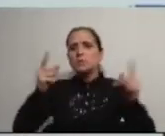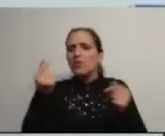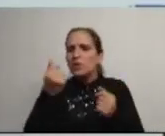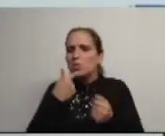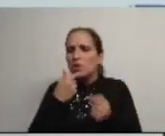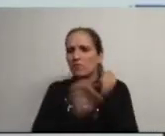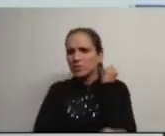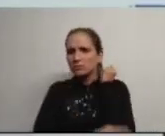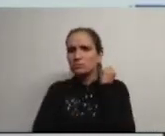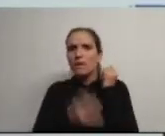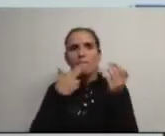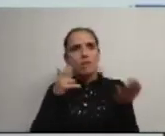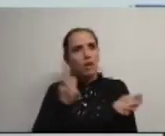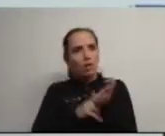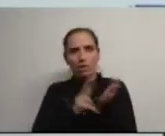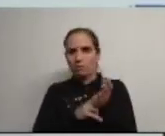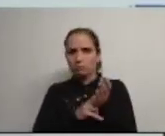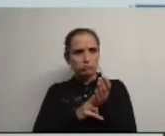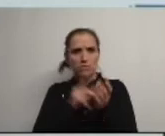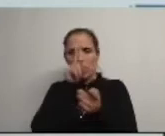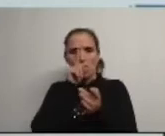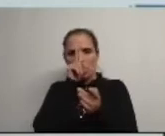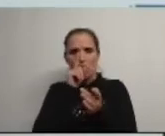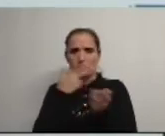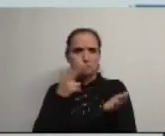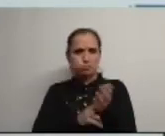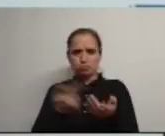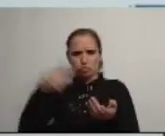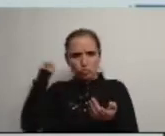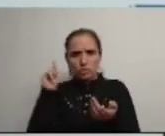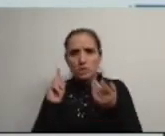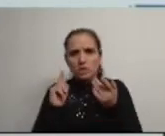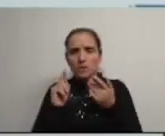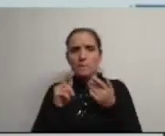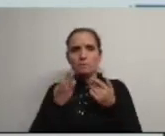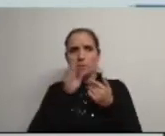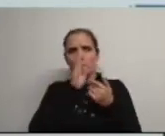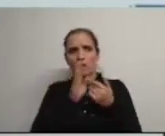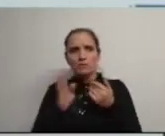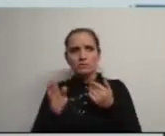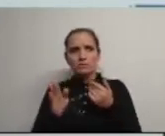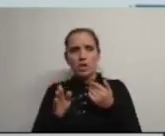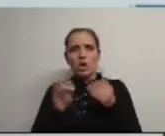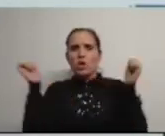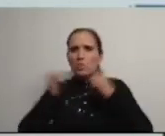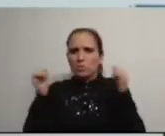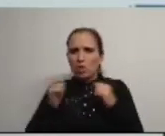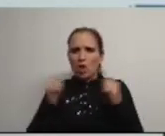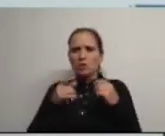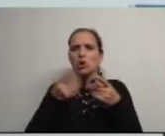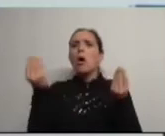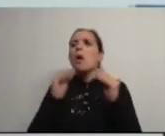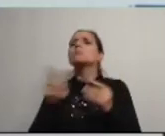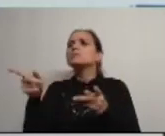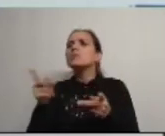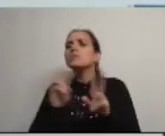mais uma vez a realidade parece insistir em desmenti-lo para além dos habituais e de alguma forma limitados protocolos que obras tem feito